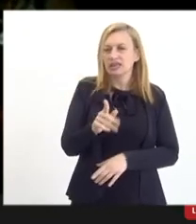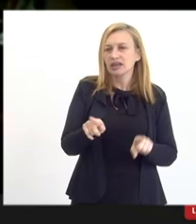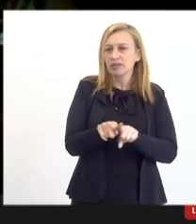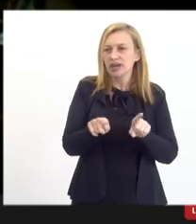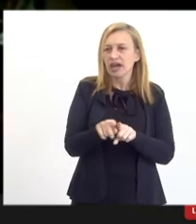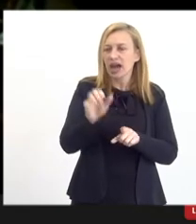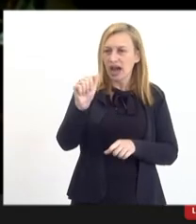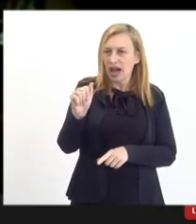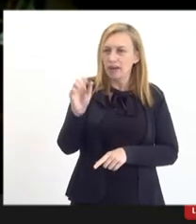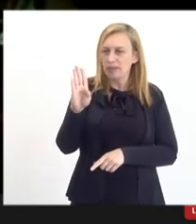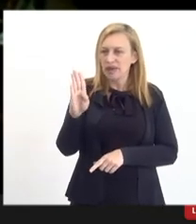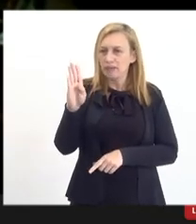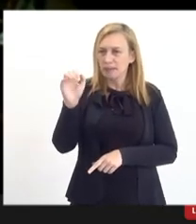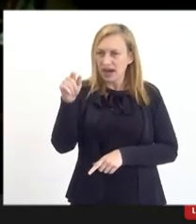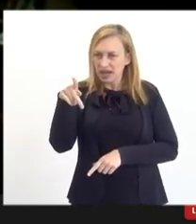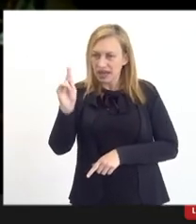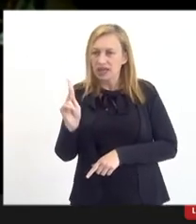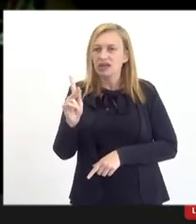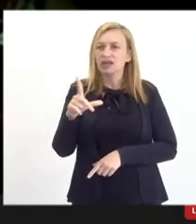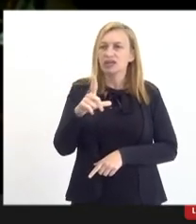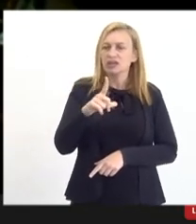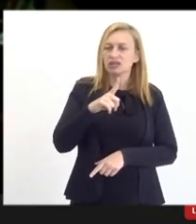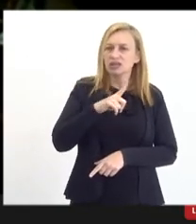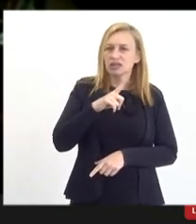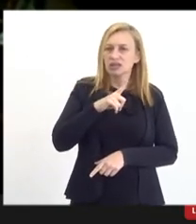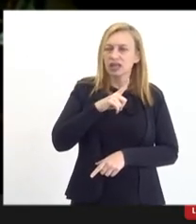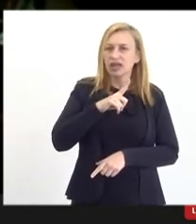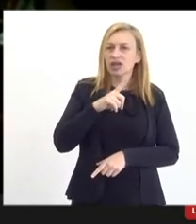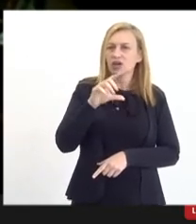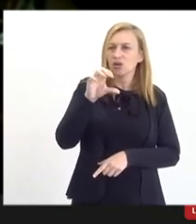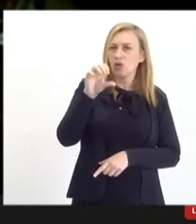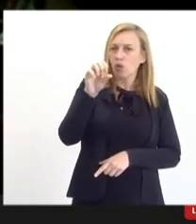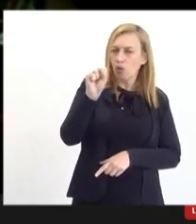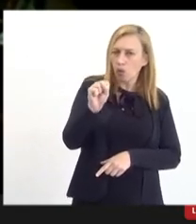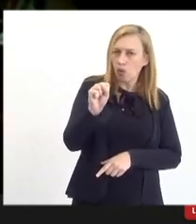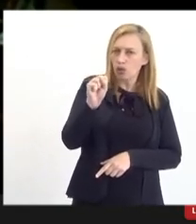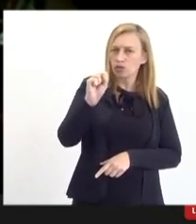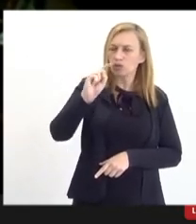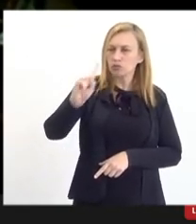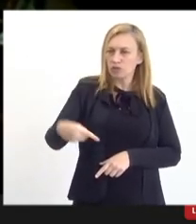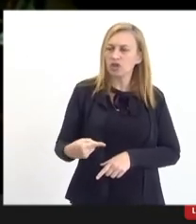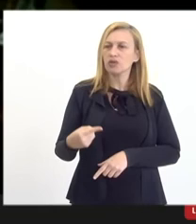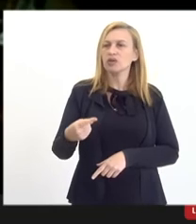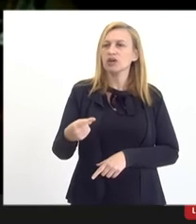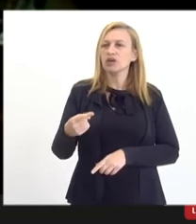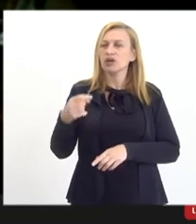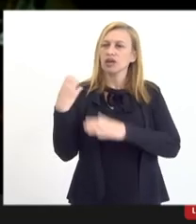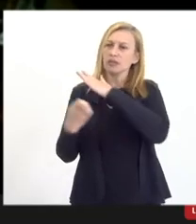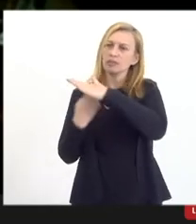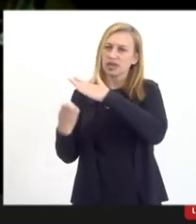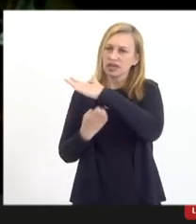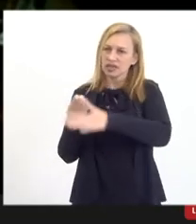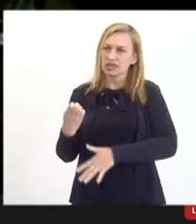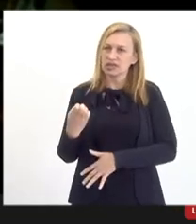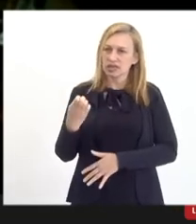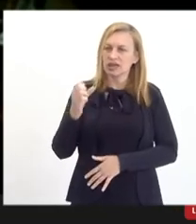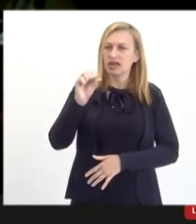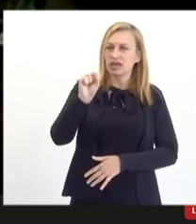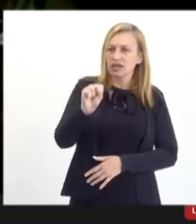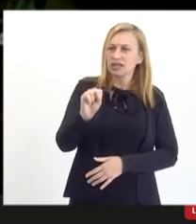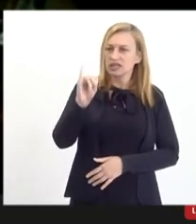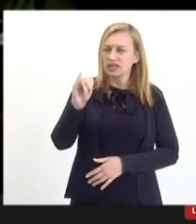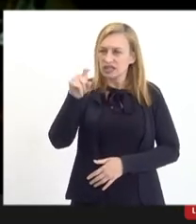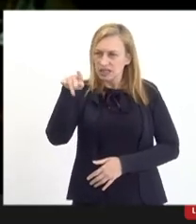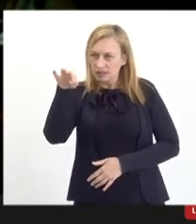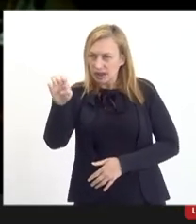hoje oito mil empresas, né, e a ABIMAC tem mil seiscentas e cinquenta, né, quer dizer, que são aquelas